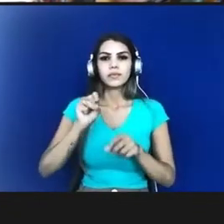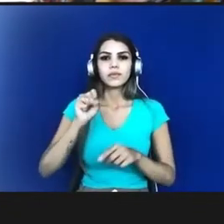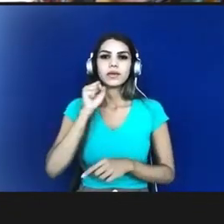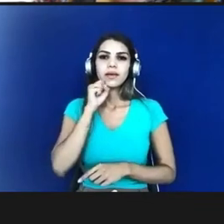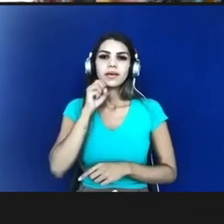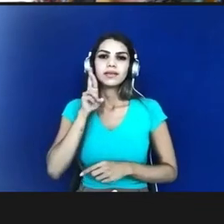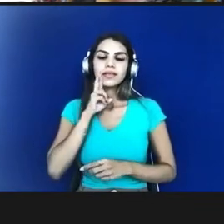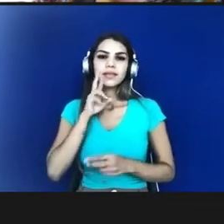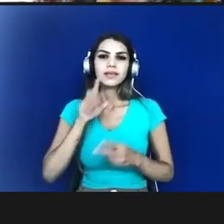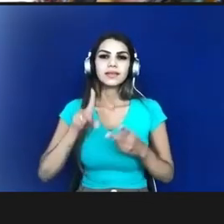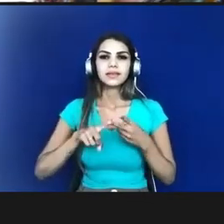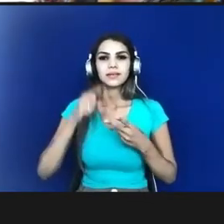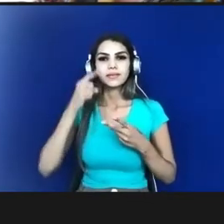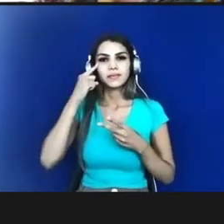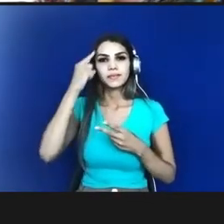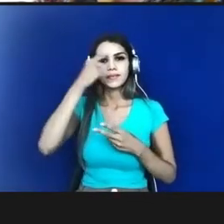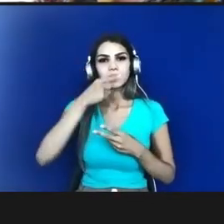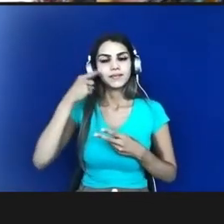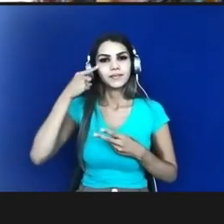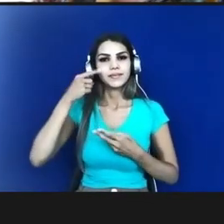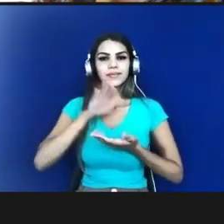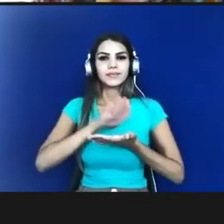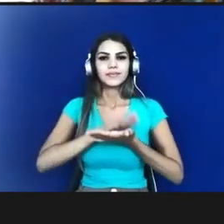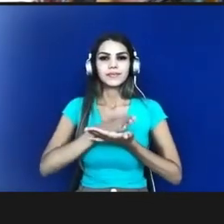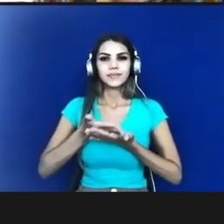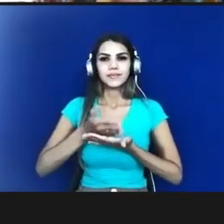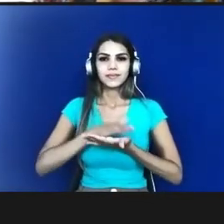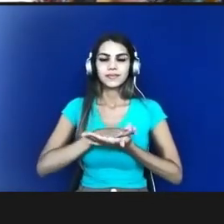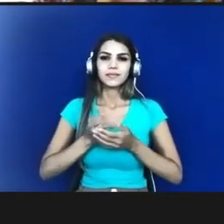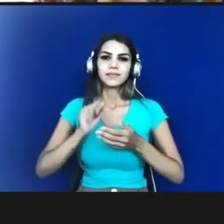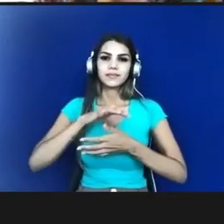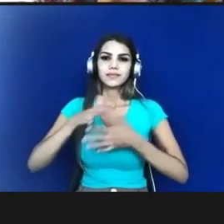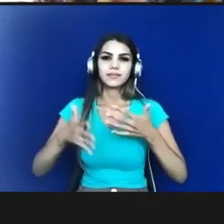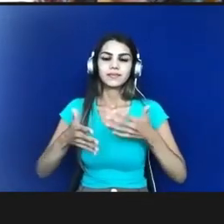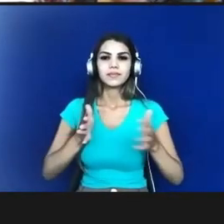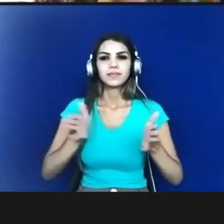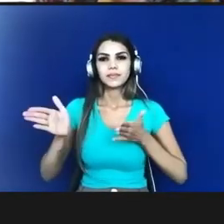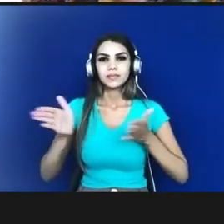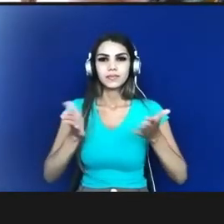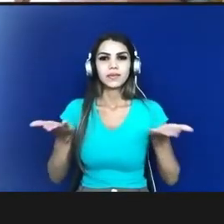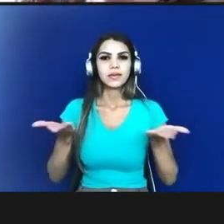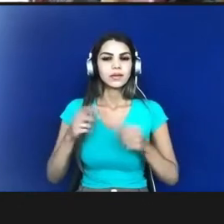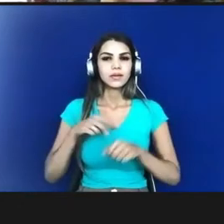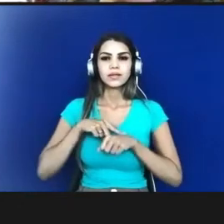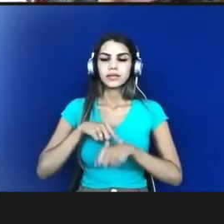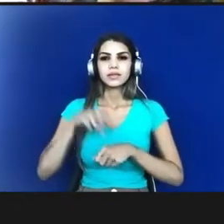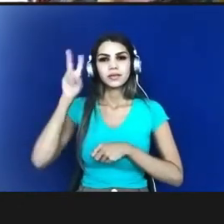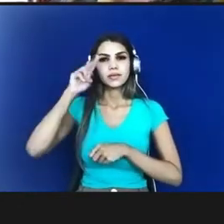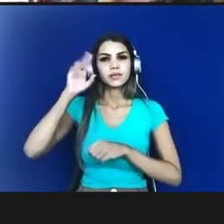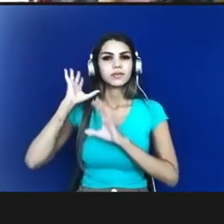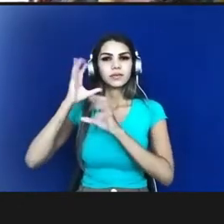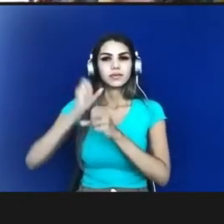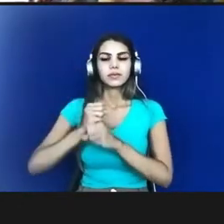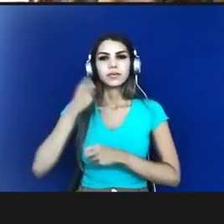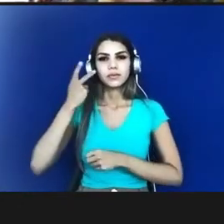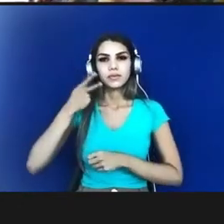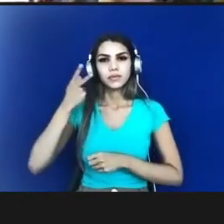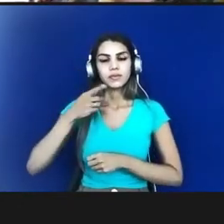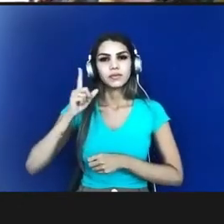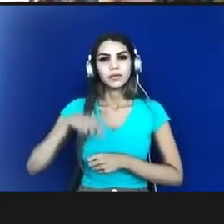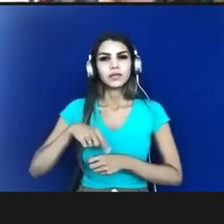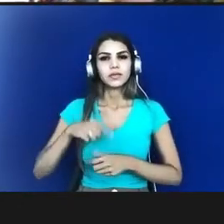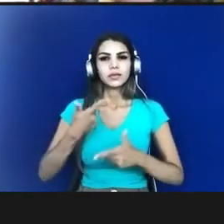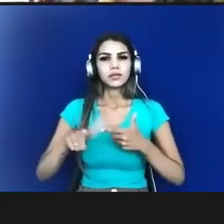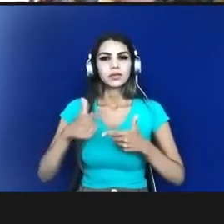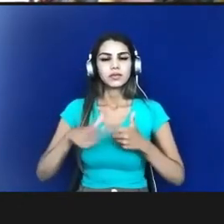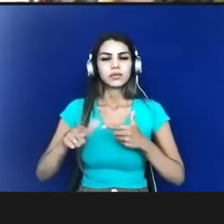do da interpretação em libras a acessibilidade nesse momento histórico político de crise sanitária